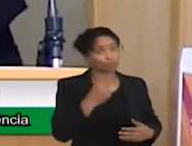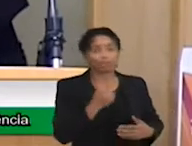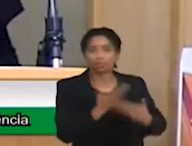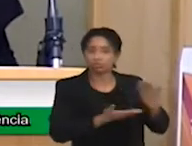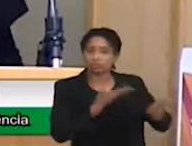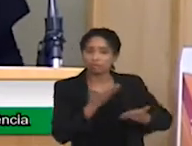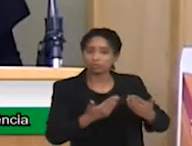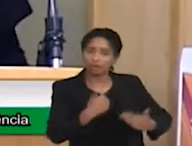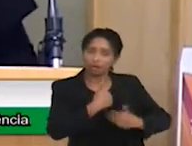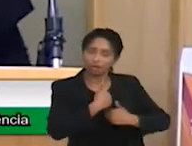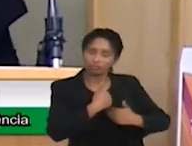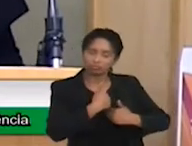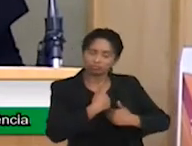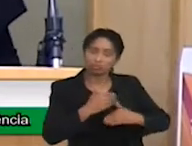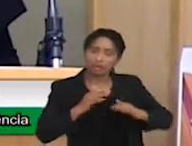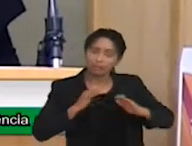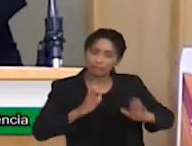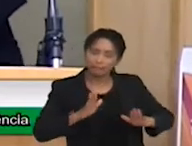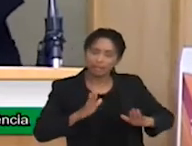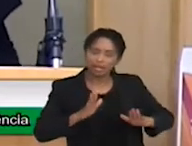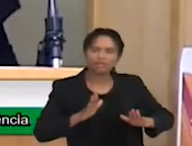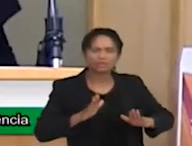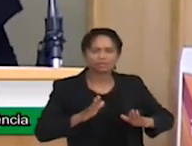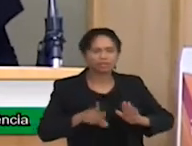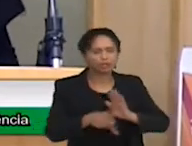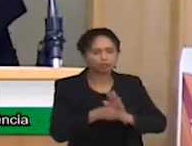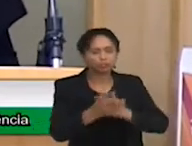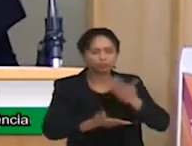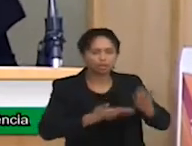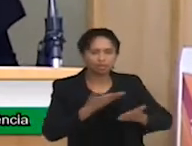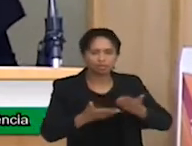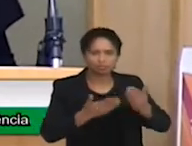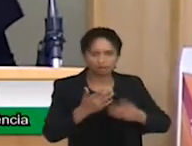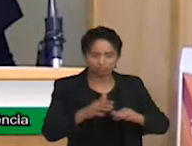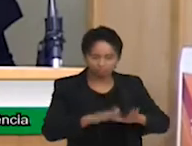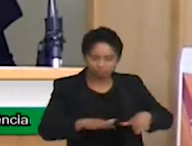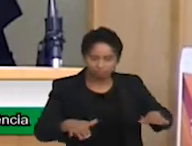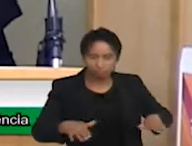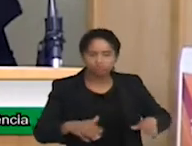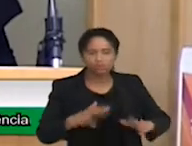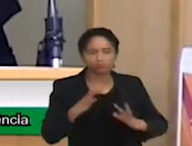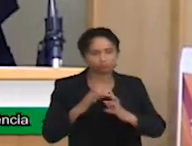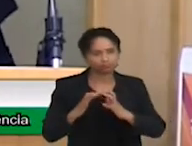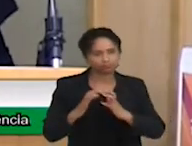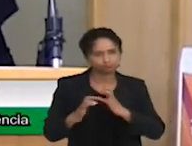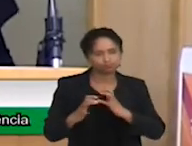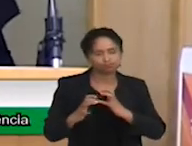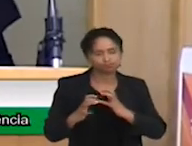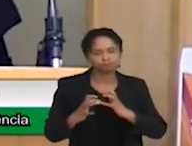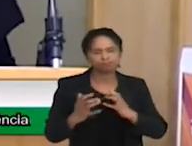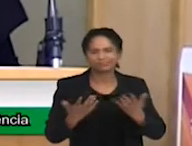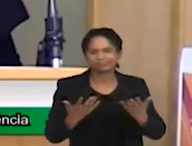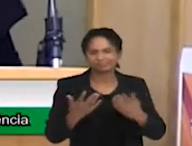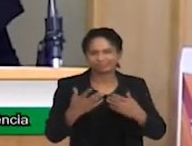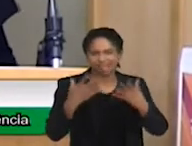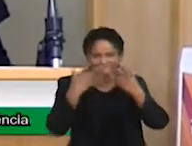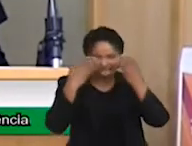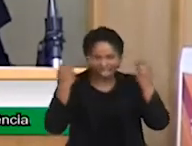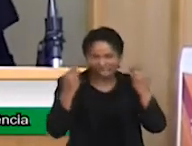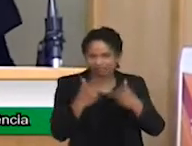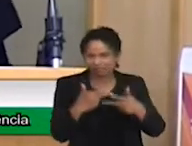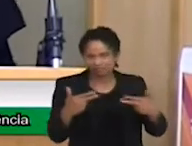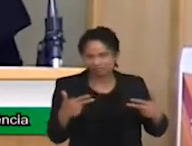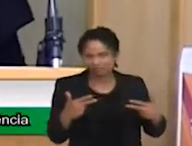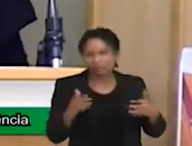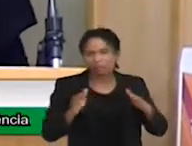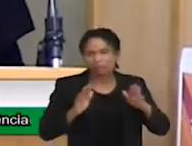utilizada para tratamento da criança com paralisia cerebral, que também tem transtorno de processamento sensorial e a gente acaba esquecendo, ficou essa coisa. Pedia é